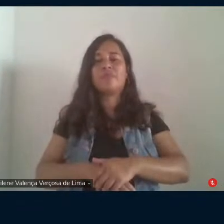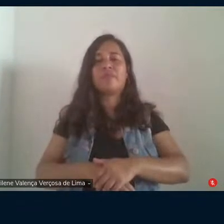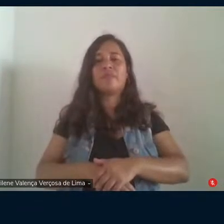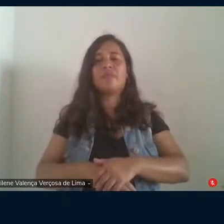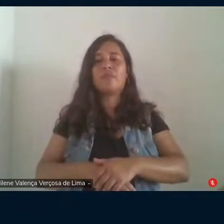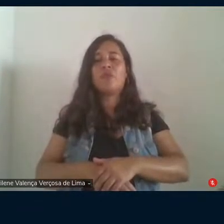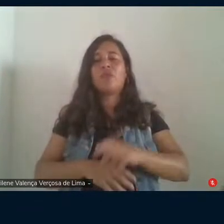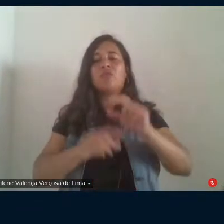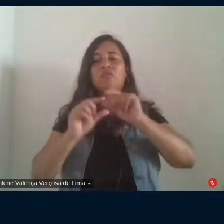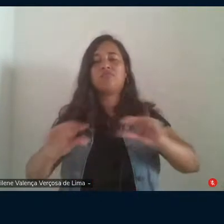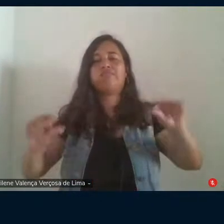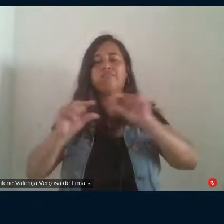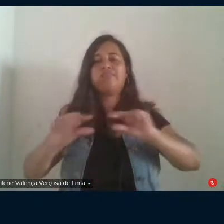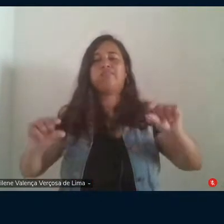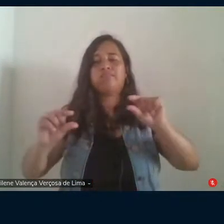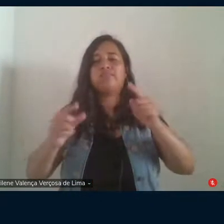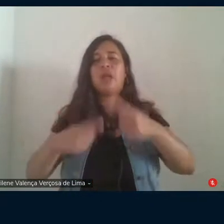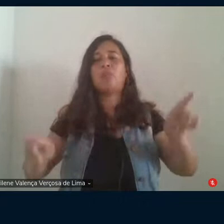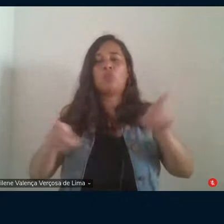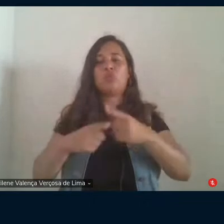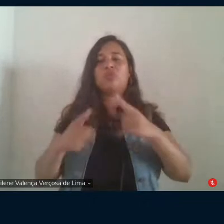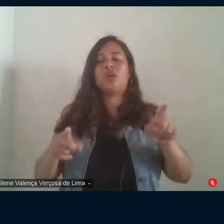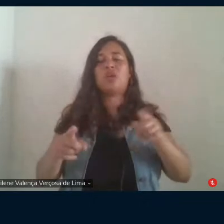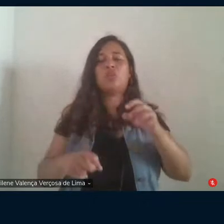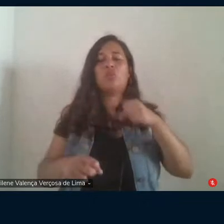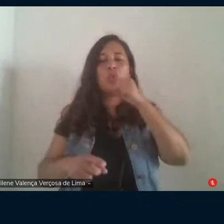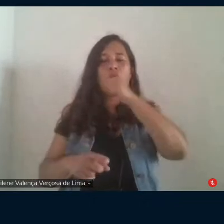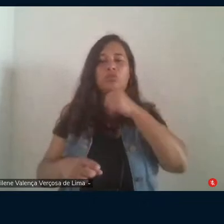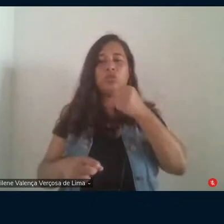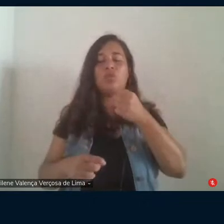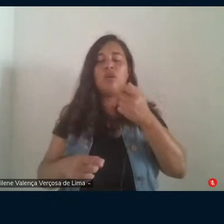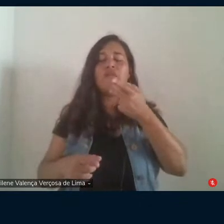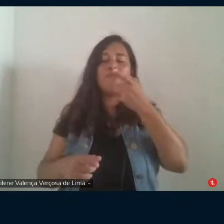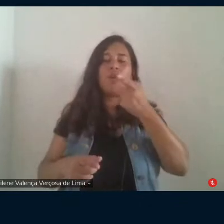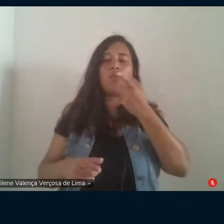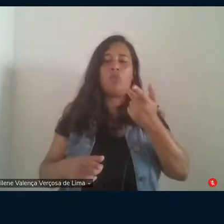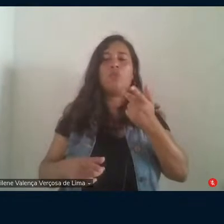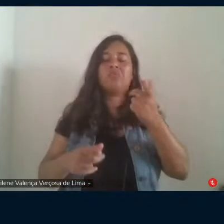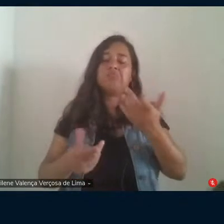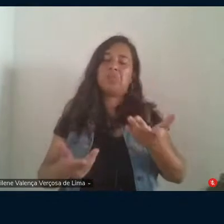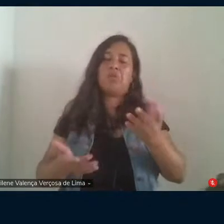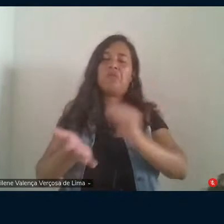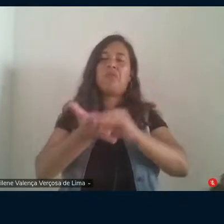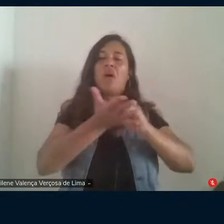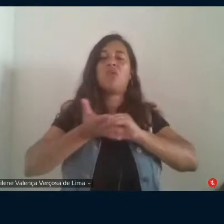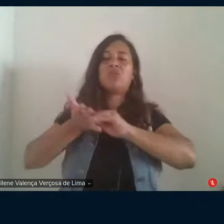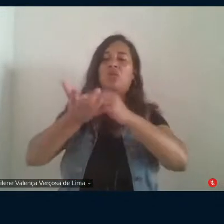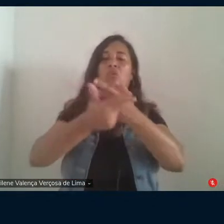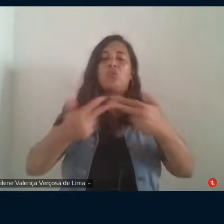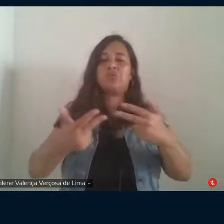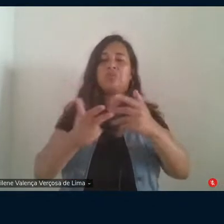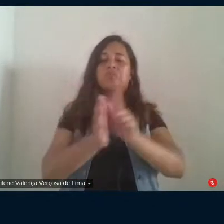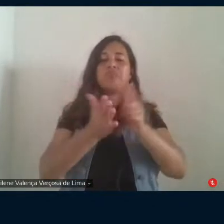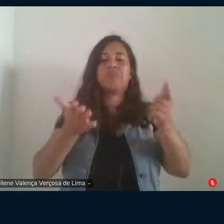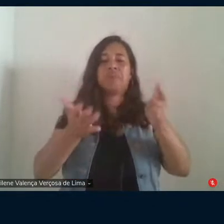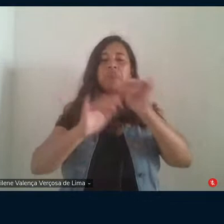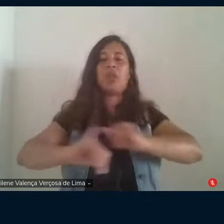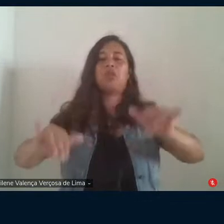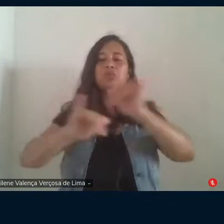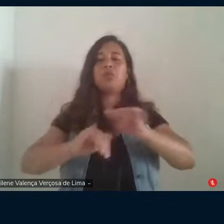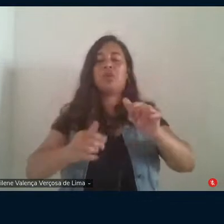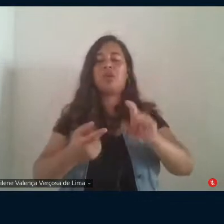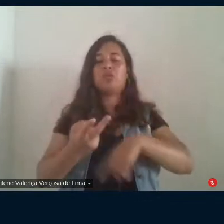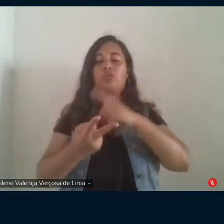poderia ser mais apropriado aliás a falta de exatidão na notícia cumpria o papel de difundir duas